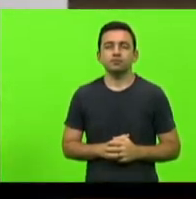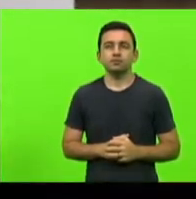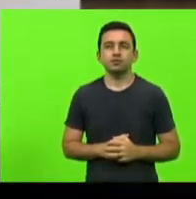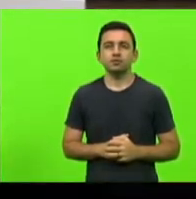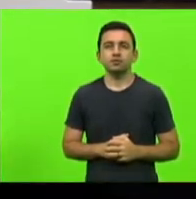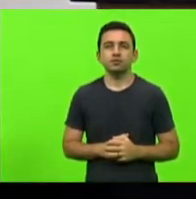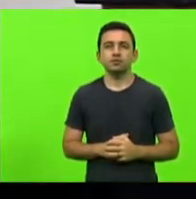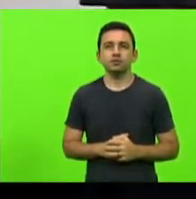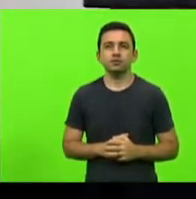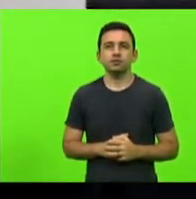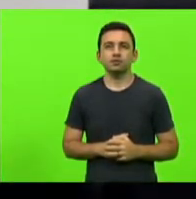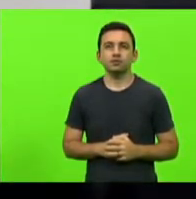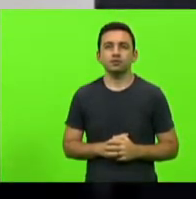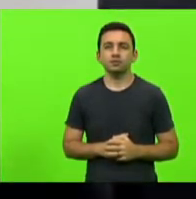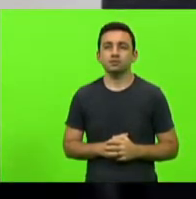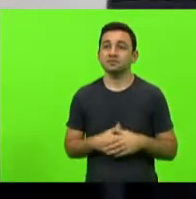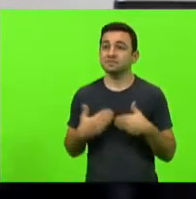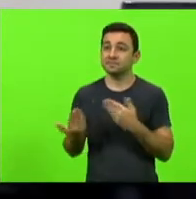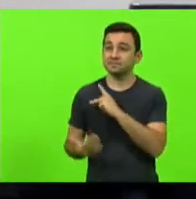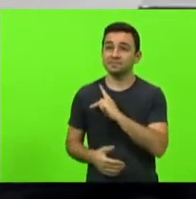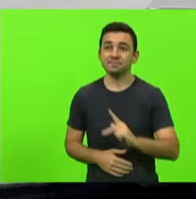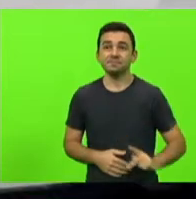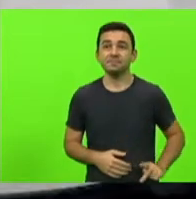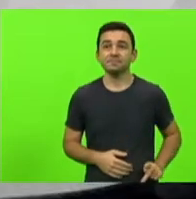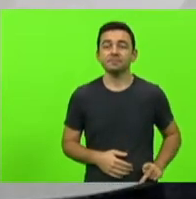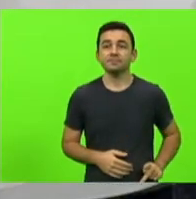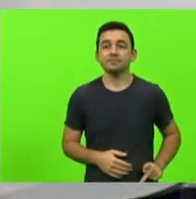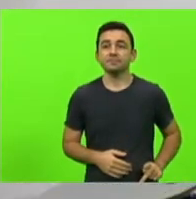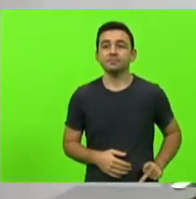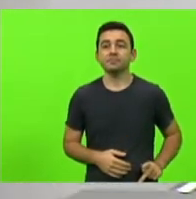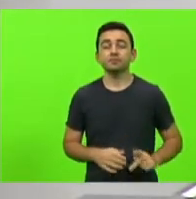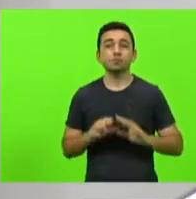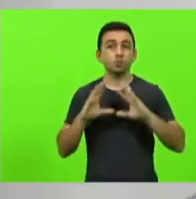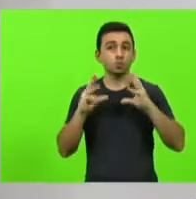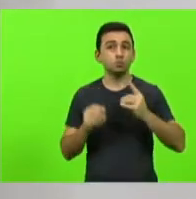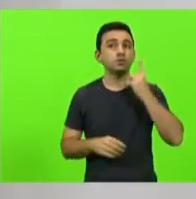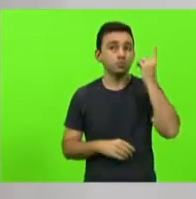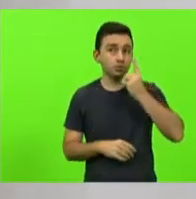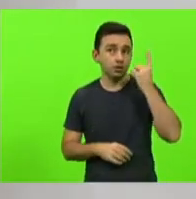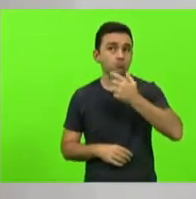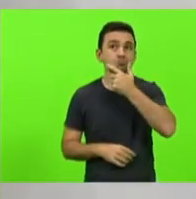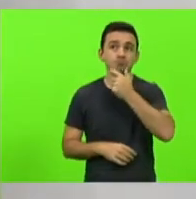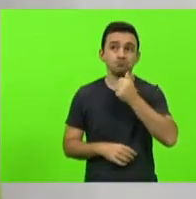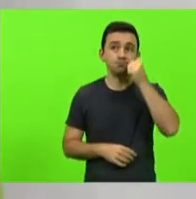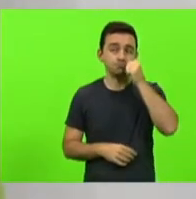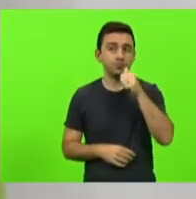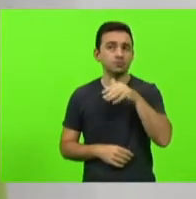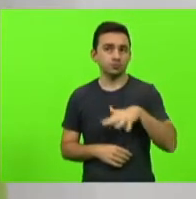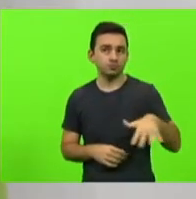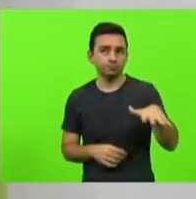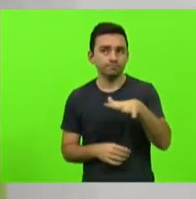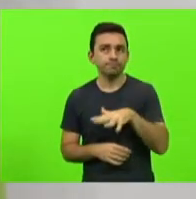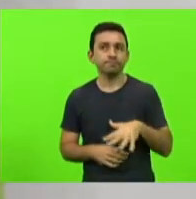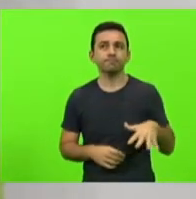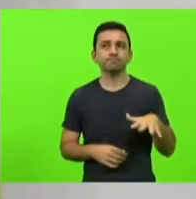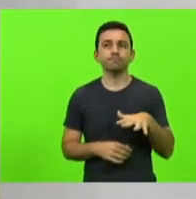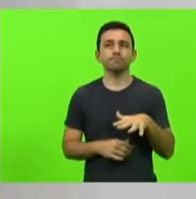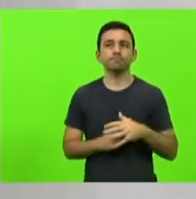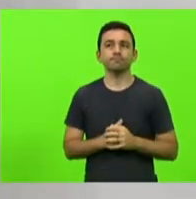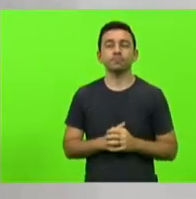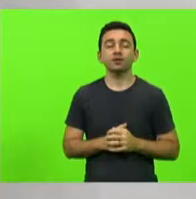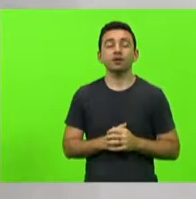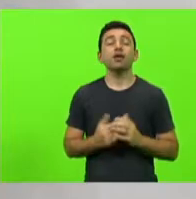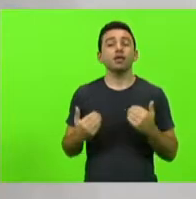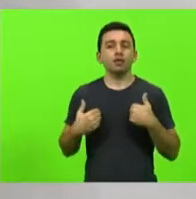quero cumprimentar o presidente a todos os deputados e deputadas servidores dessa casa dizer que